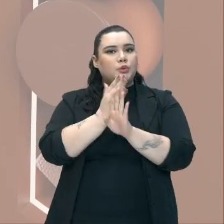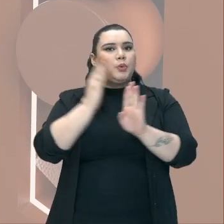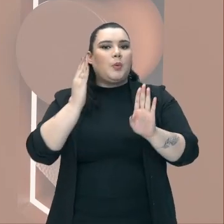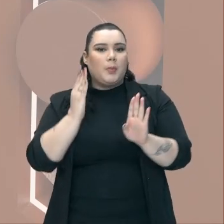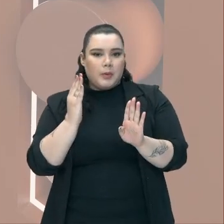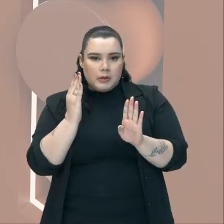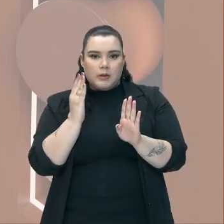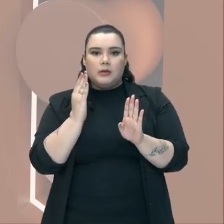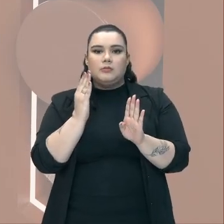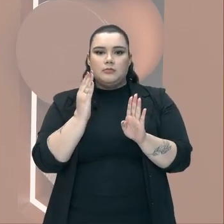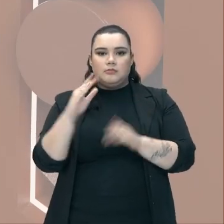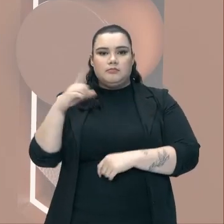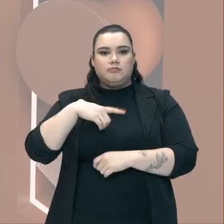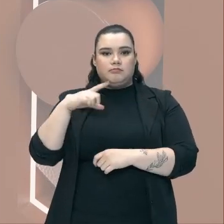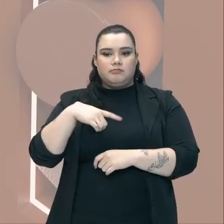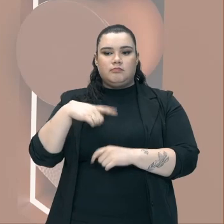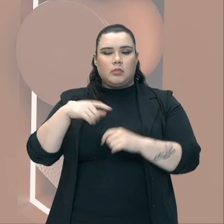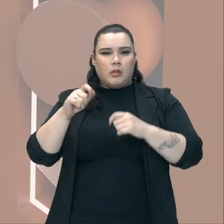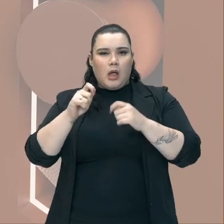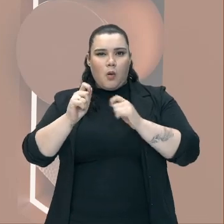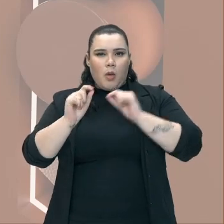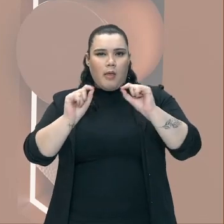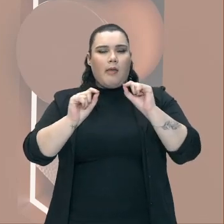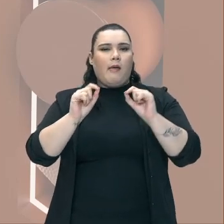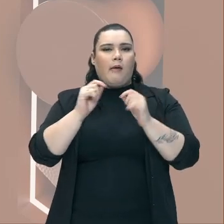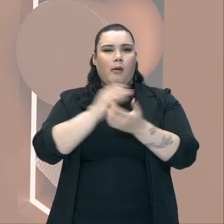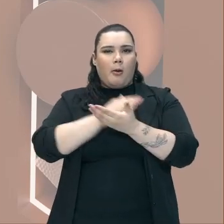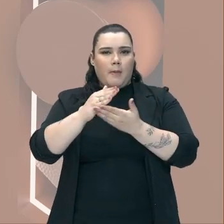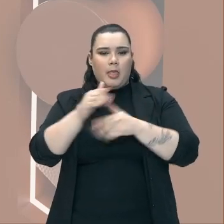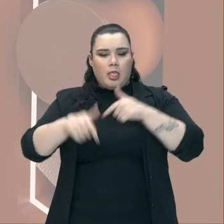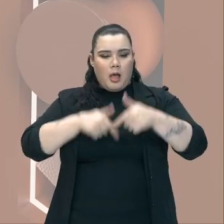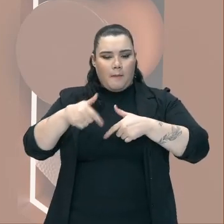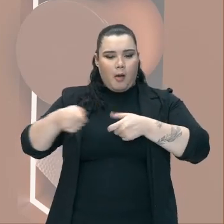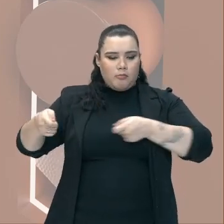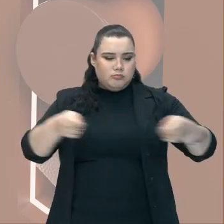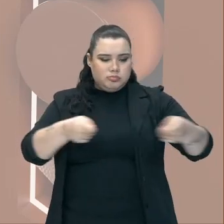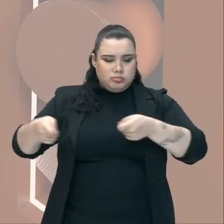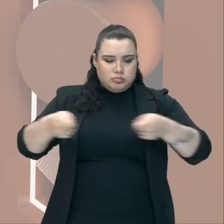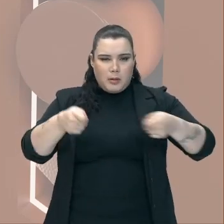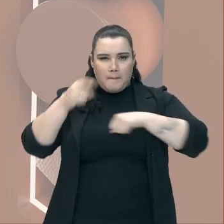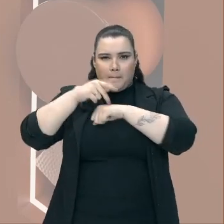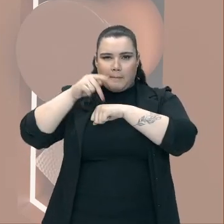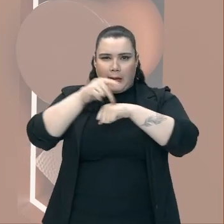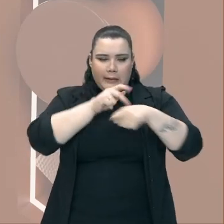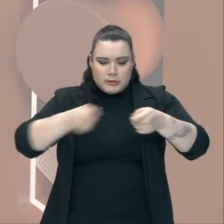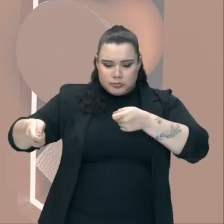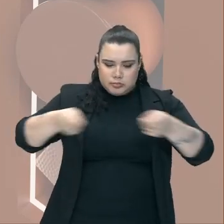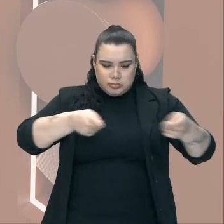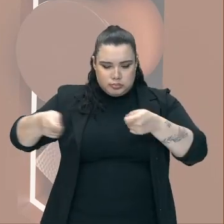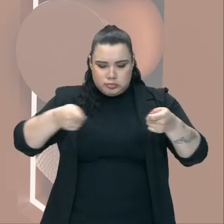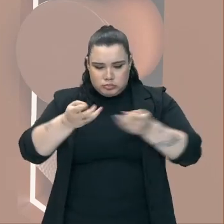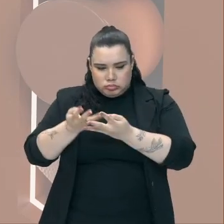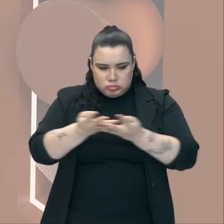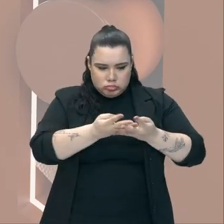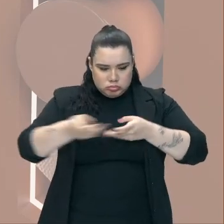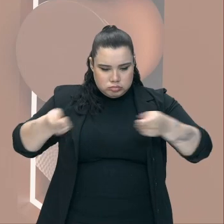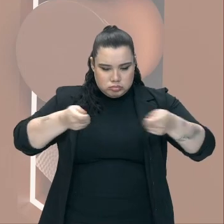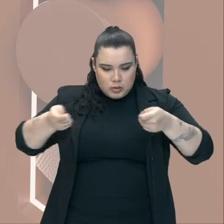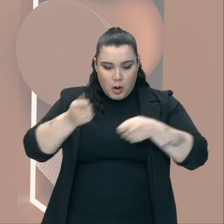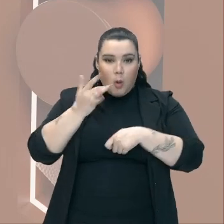Grandes jazidas de ouro Os bandeirantes Muito embora Sejam considerados ali Principalmente na região